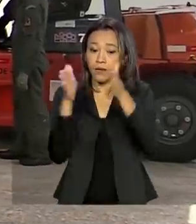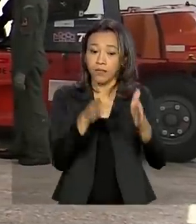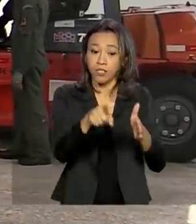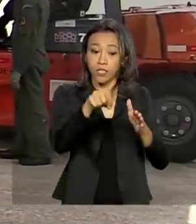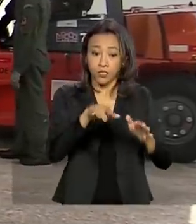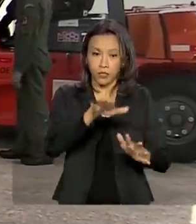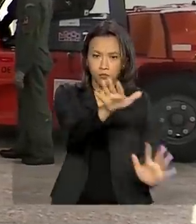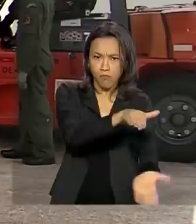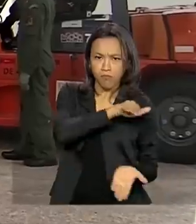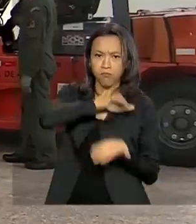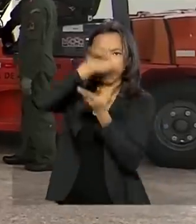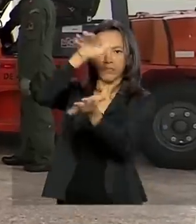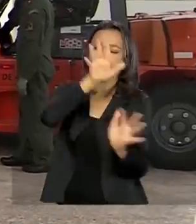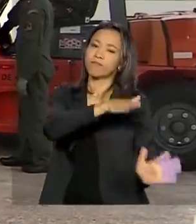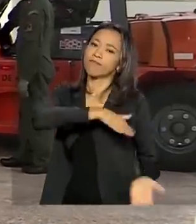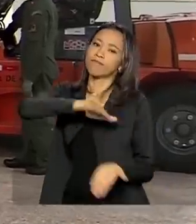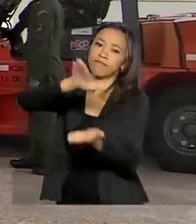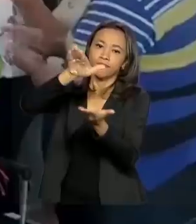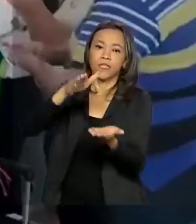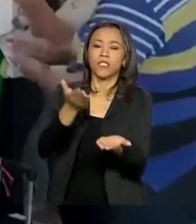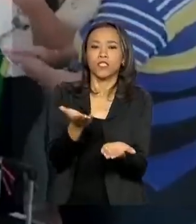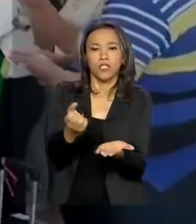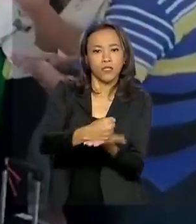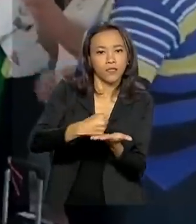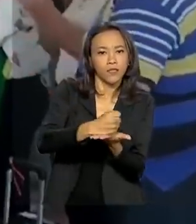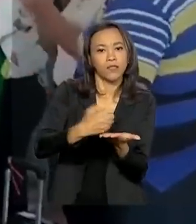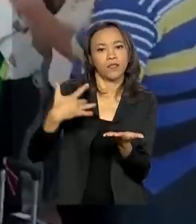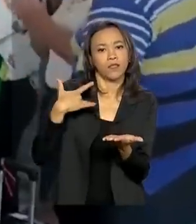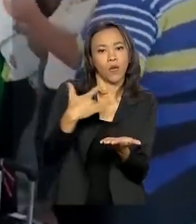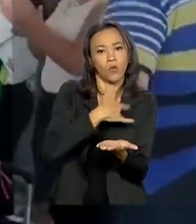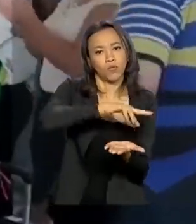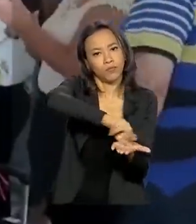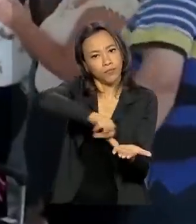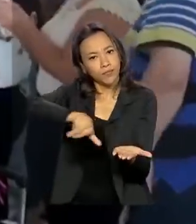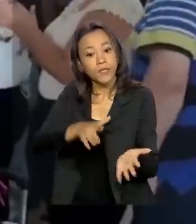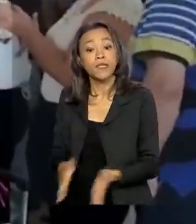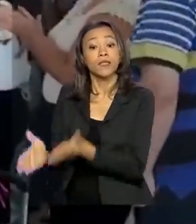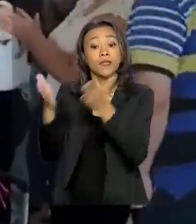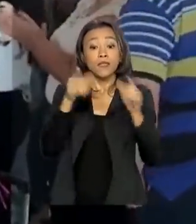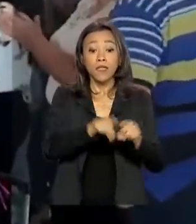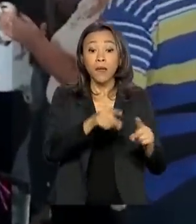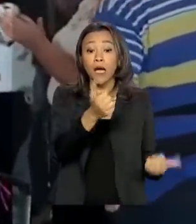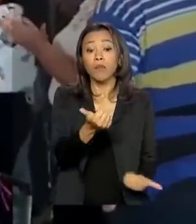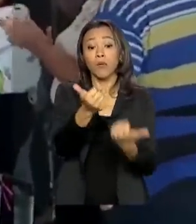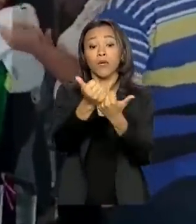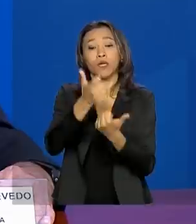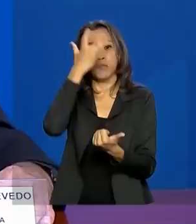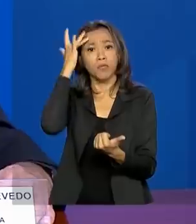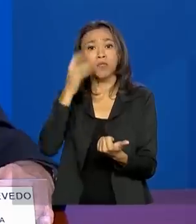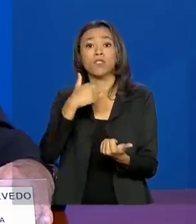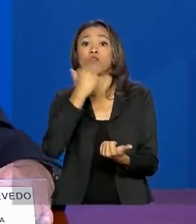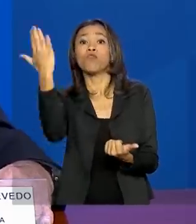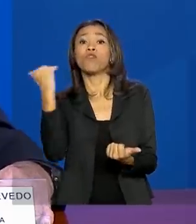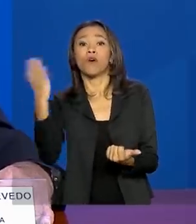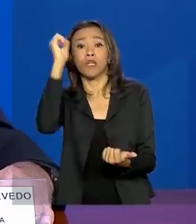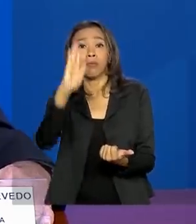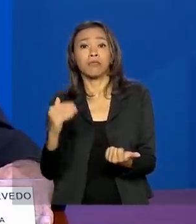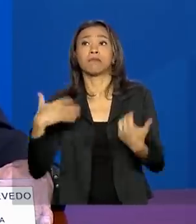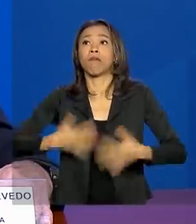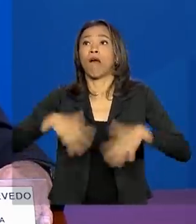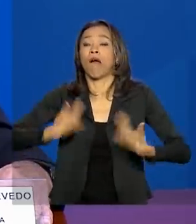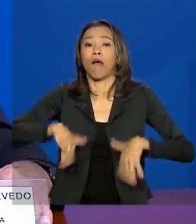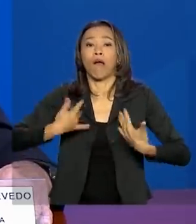equipamentos de saúde e medicamentos e apoio ao resgate de brasileiros no exterior. Estamos acompanhando a